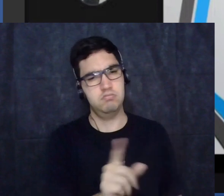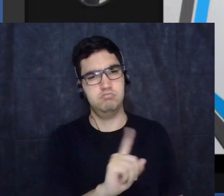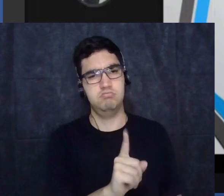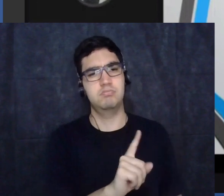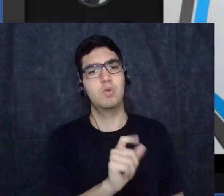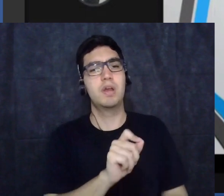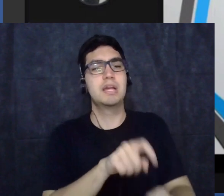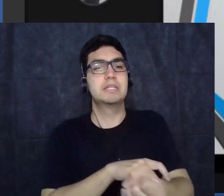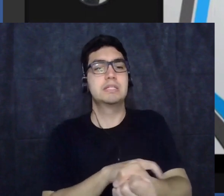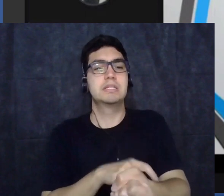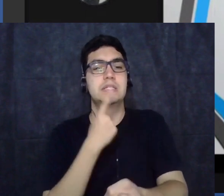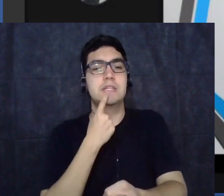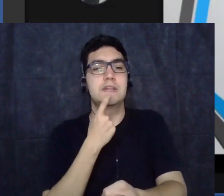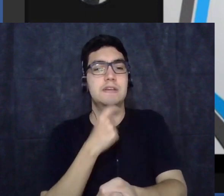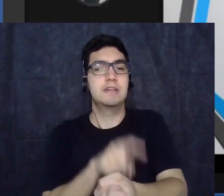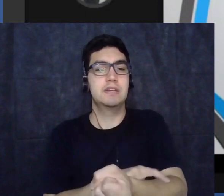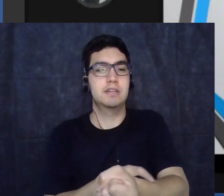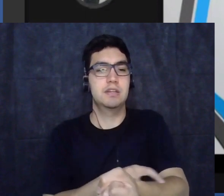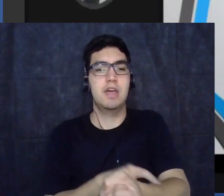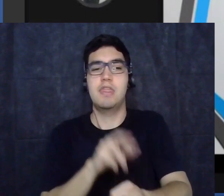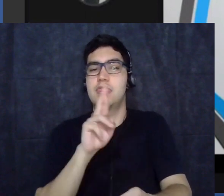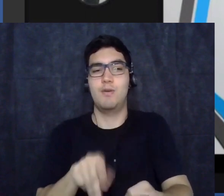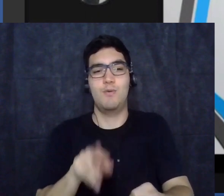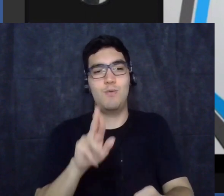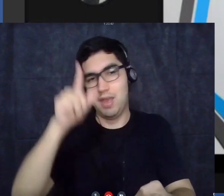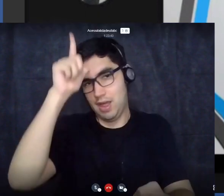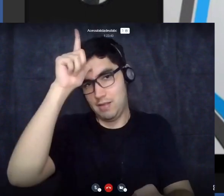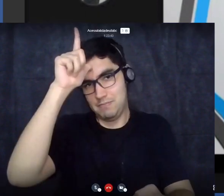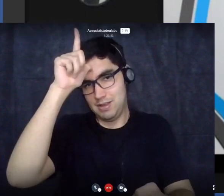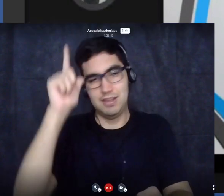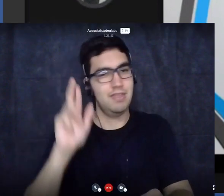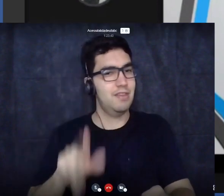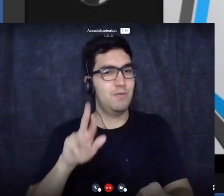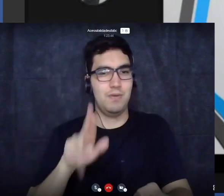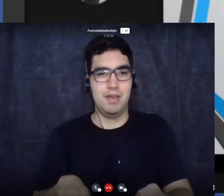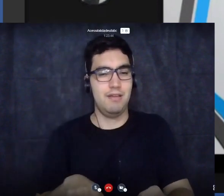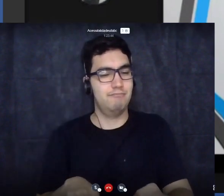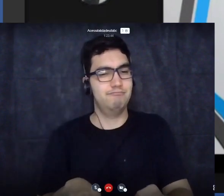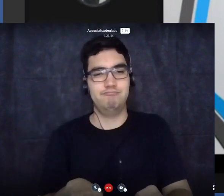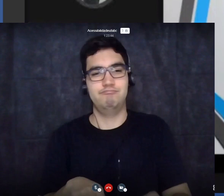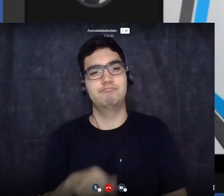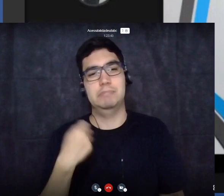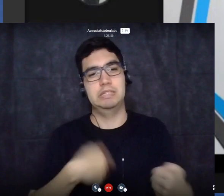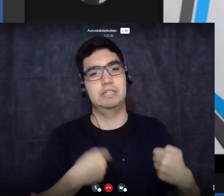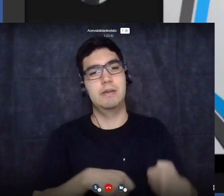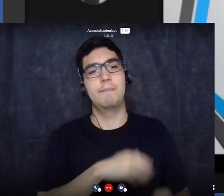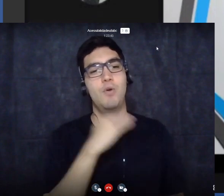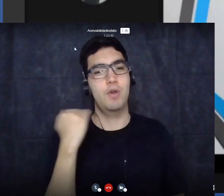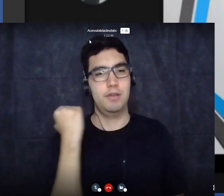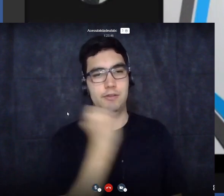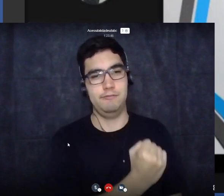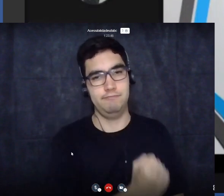eles não tinham sangue germânico a irano a próxima slide